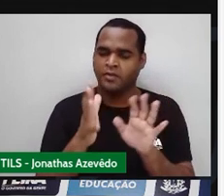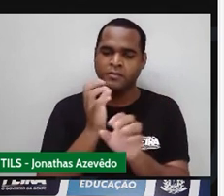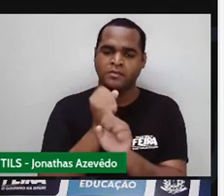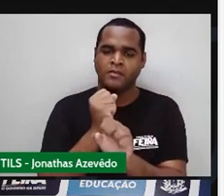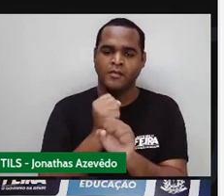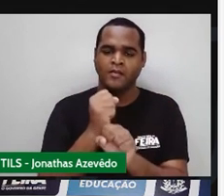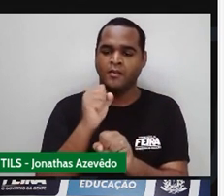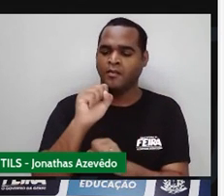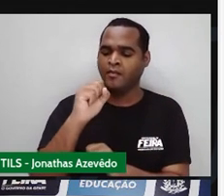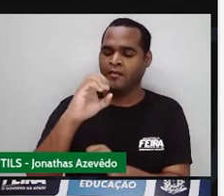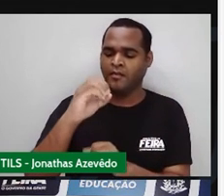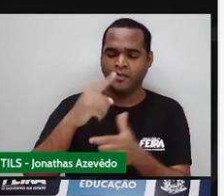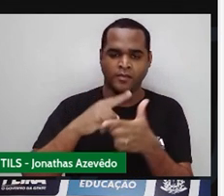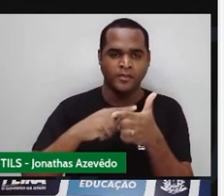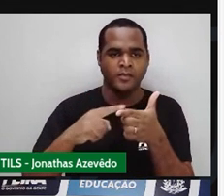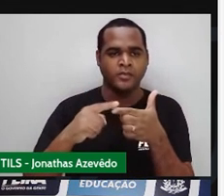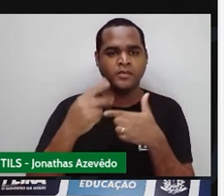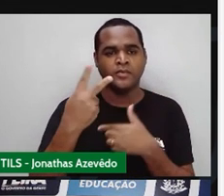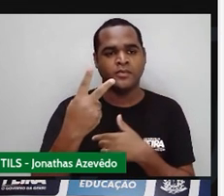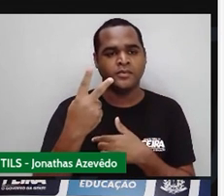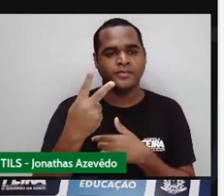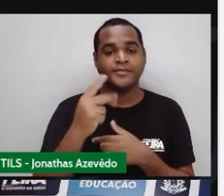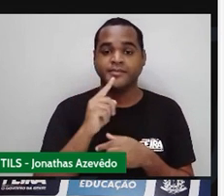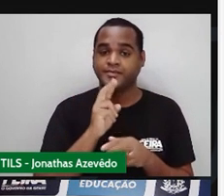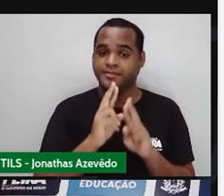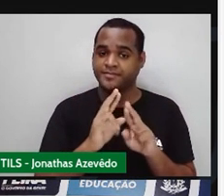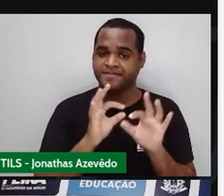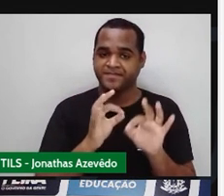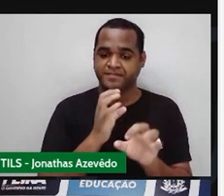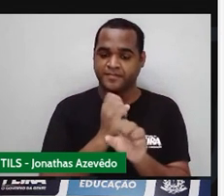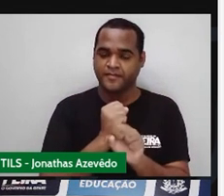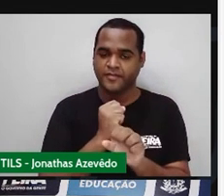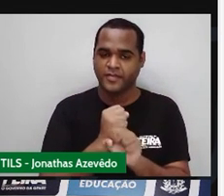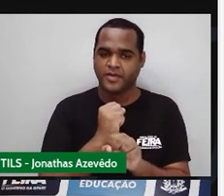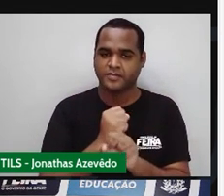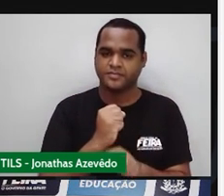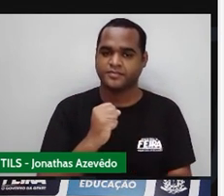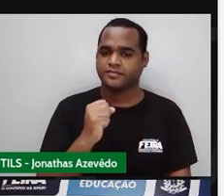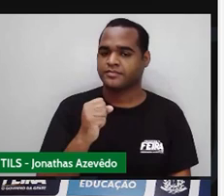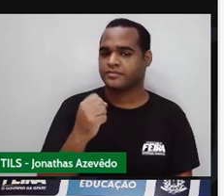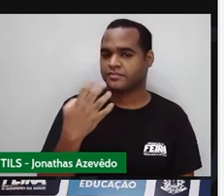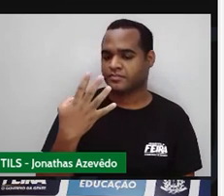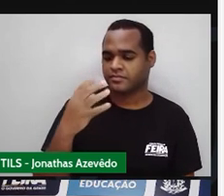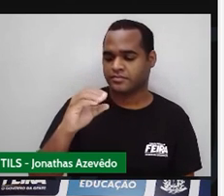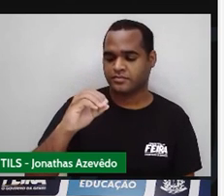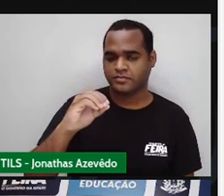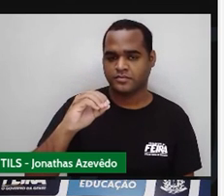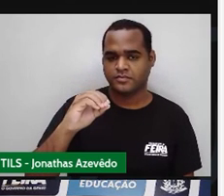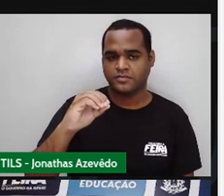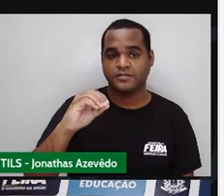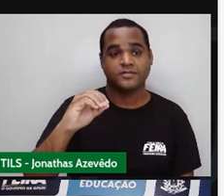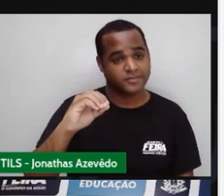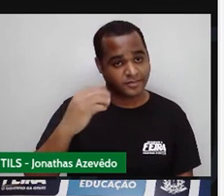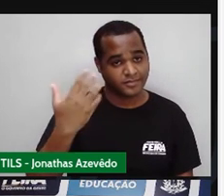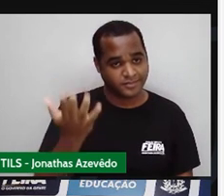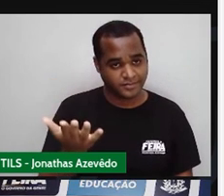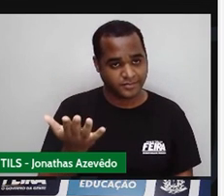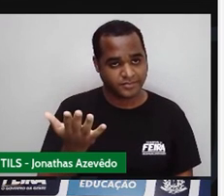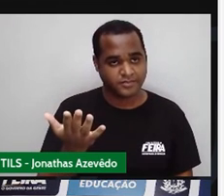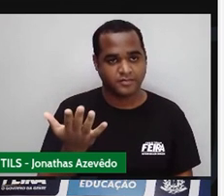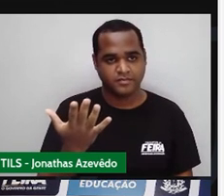80 dividido por 2, isso vai ter como resultado 40. Ou seja,